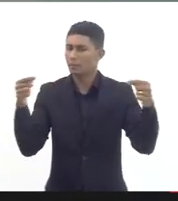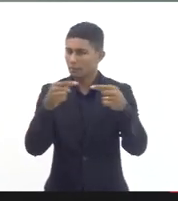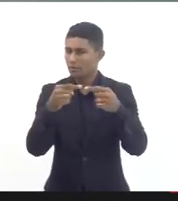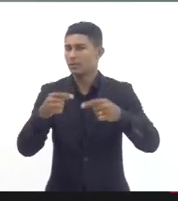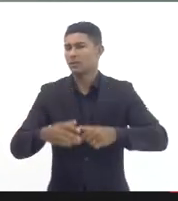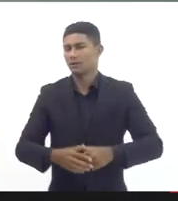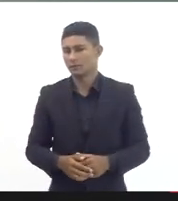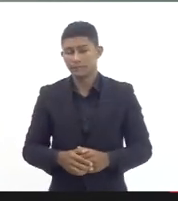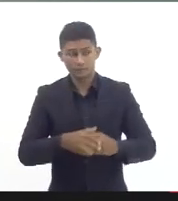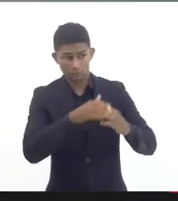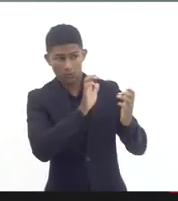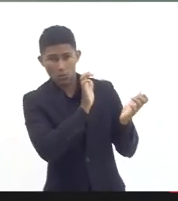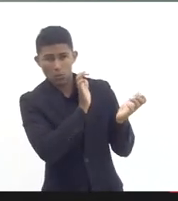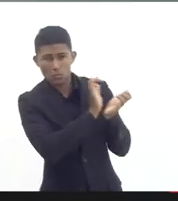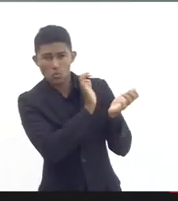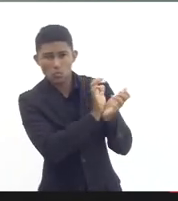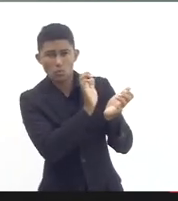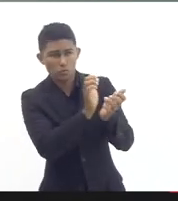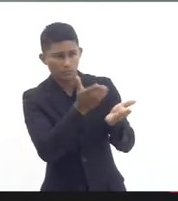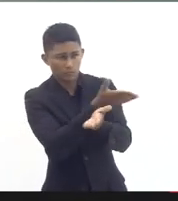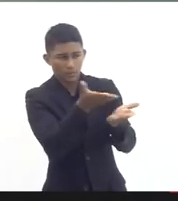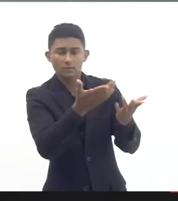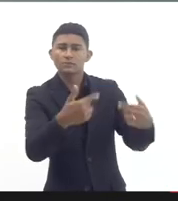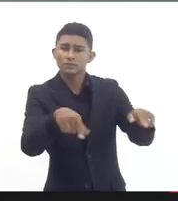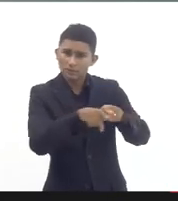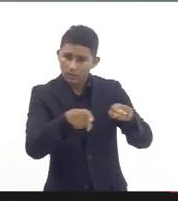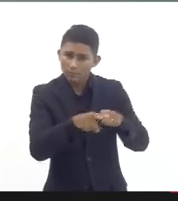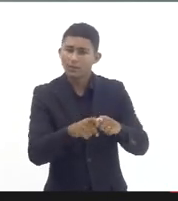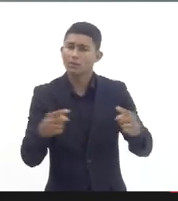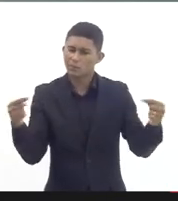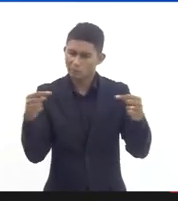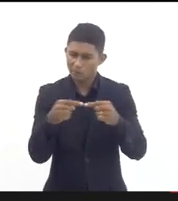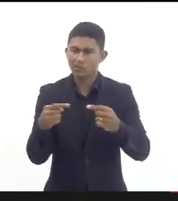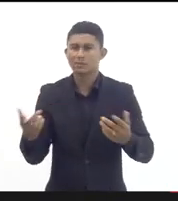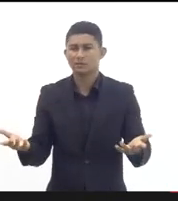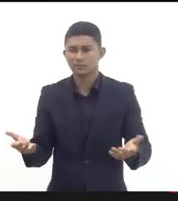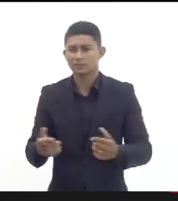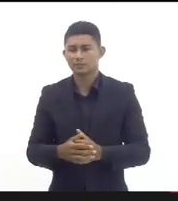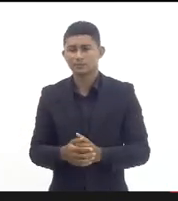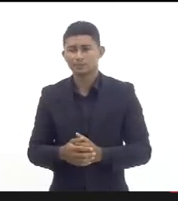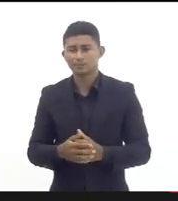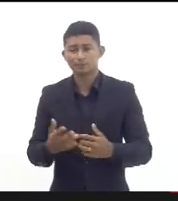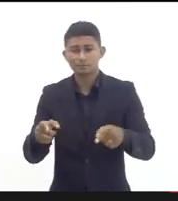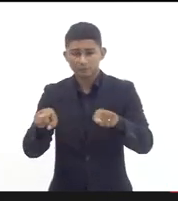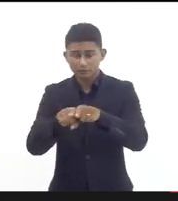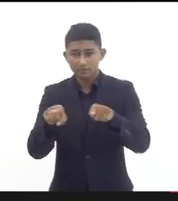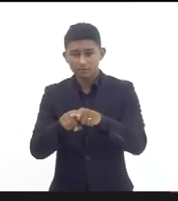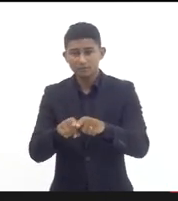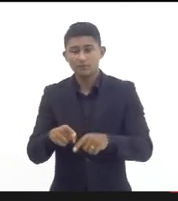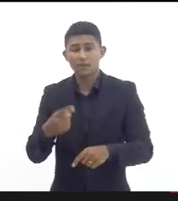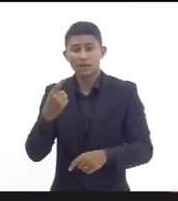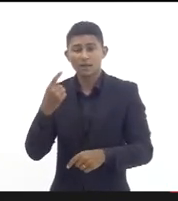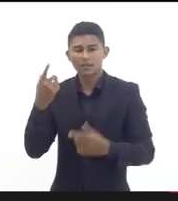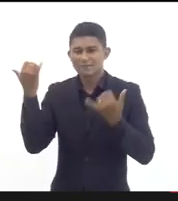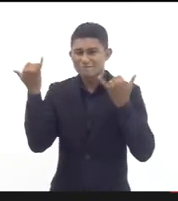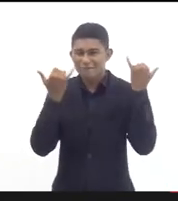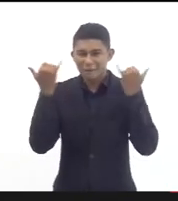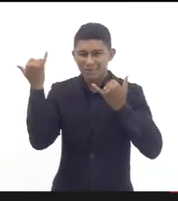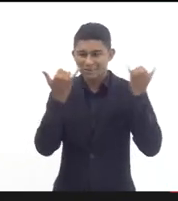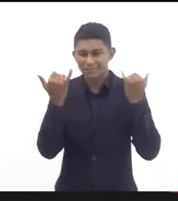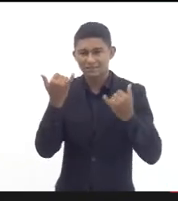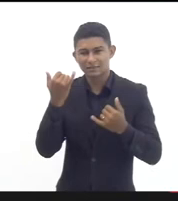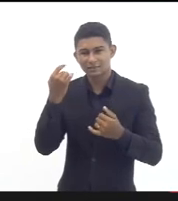turmas elas fazem parte do diagnóstico olhar também para esse número que foi apresentado e aí olhando para a FAETEC que